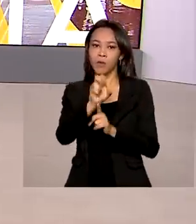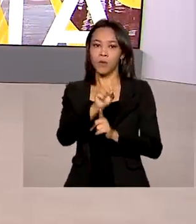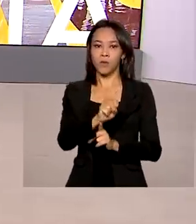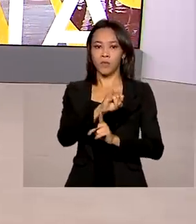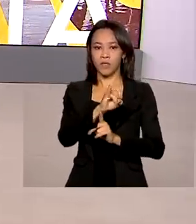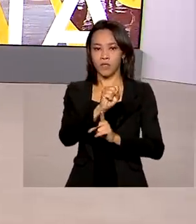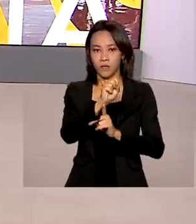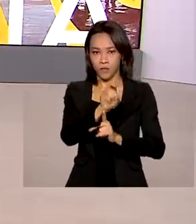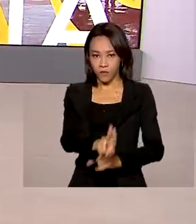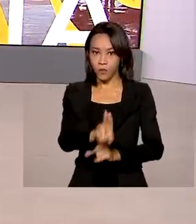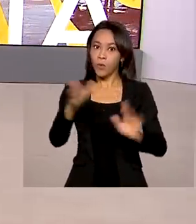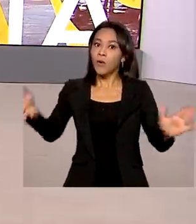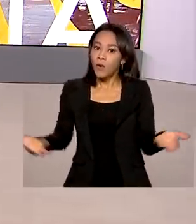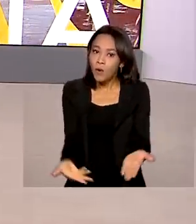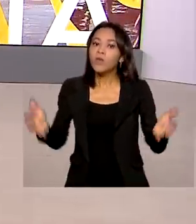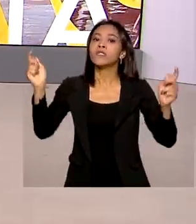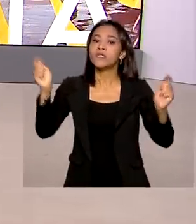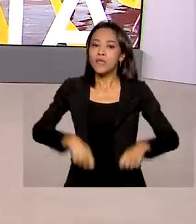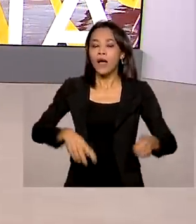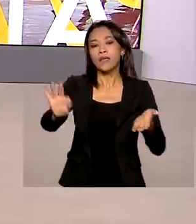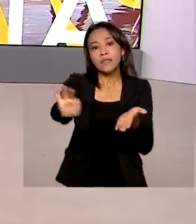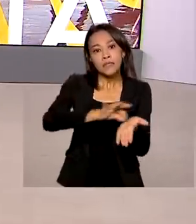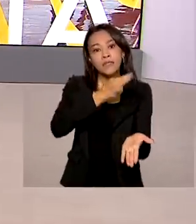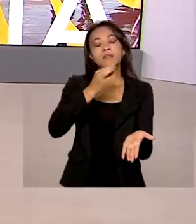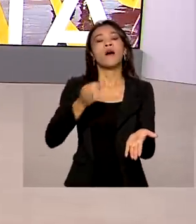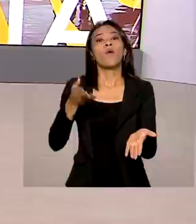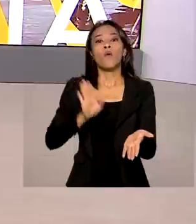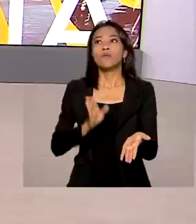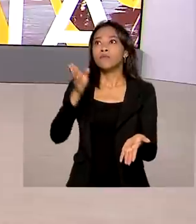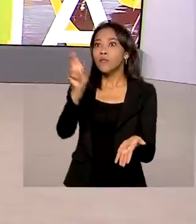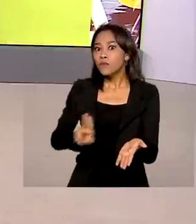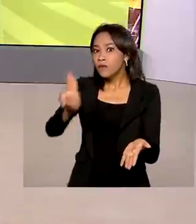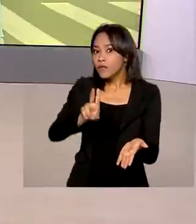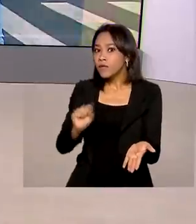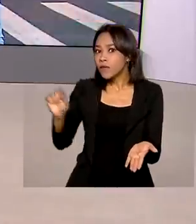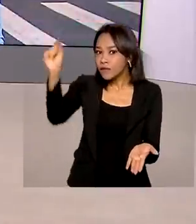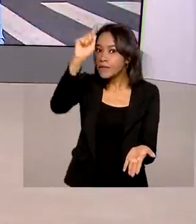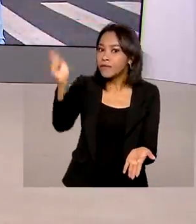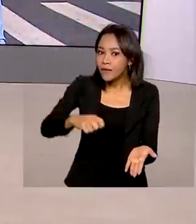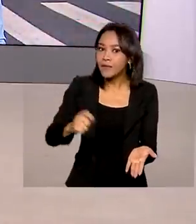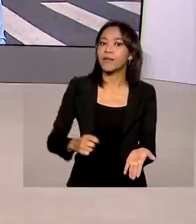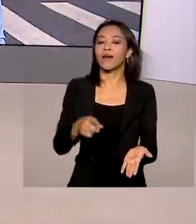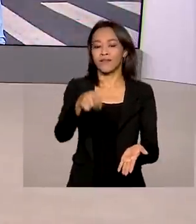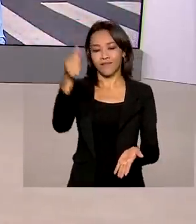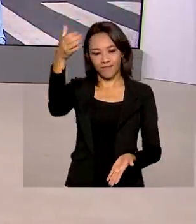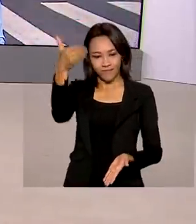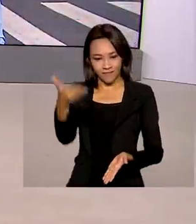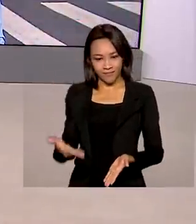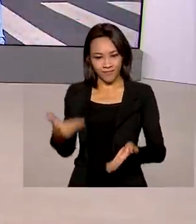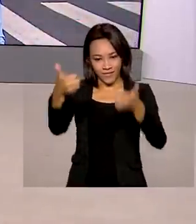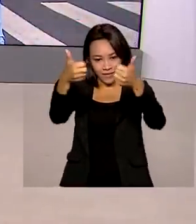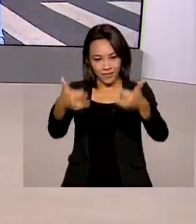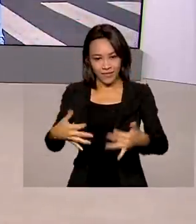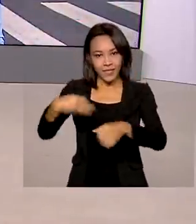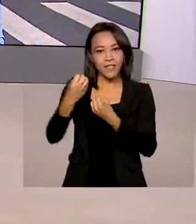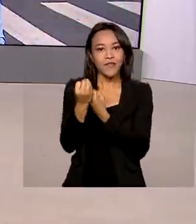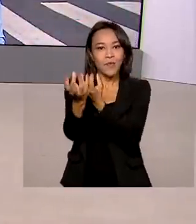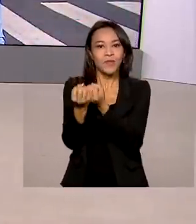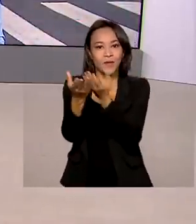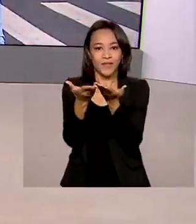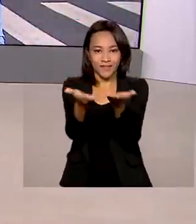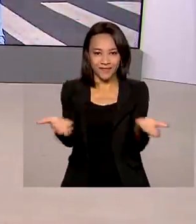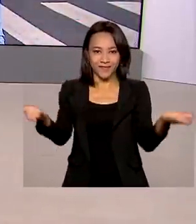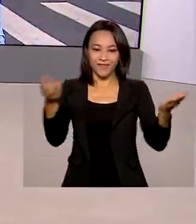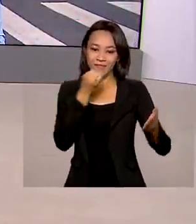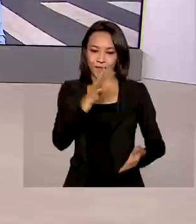de hoje, eles já podem fazer as matrículas nas instituições. Ao vivo do Rio de Janeiro, Tiago Pimenta tem mais informações para a gente. Tiago, bom dia!